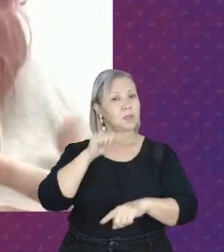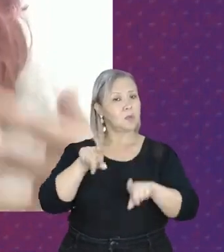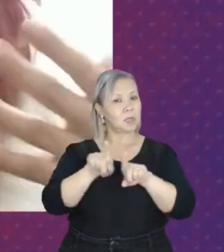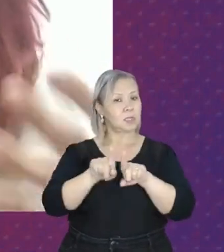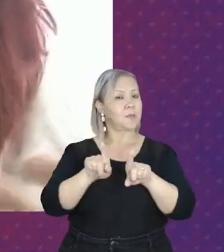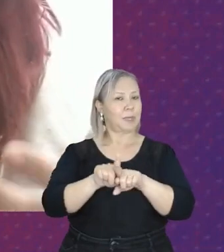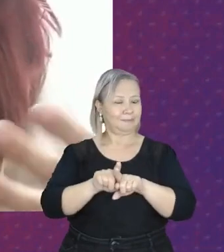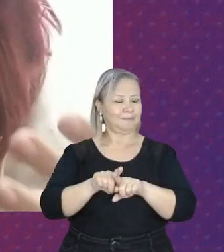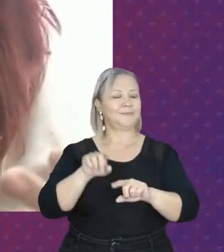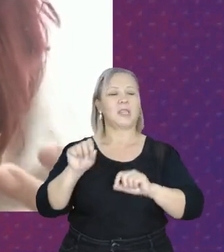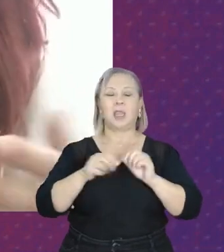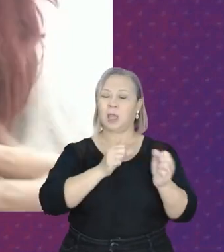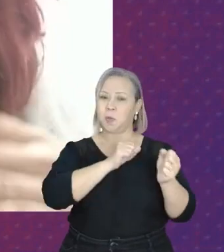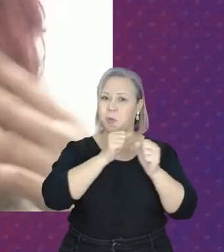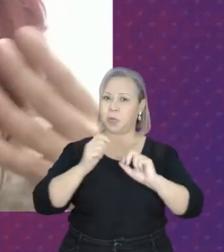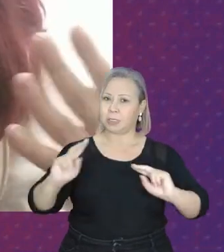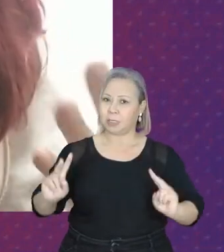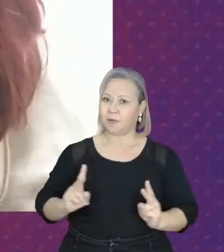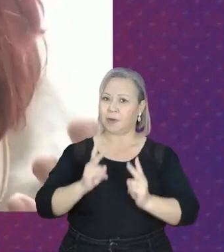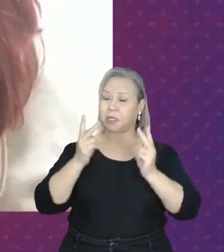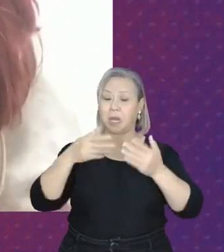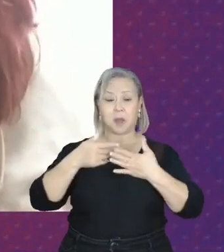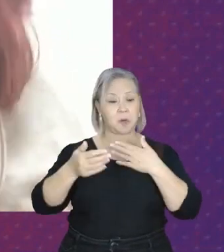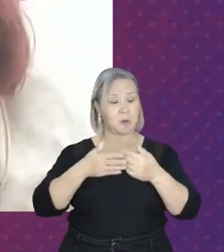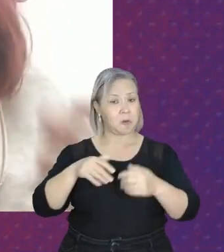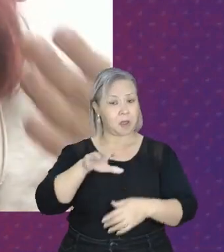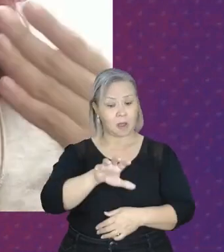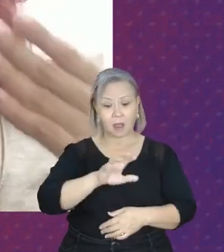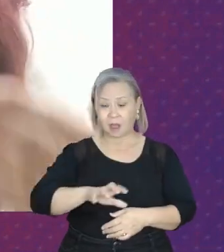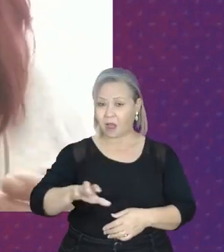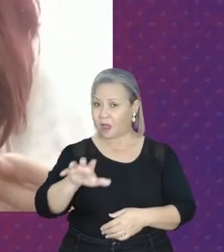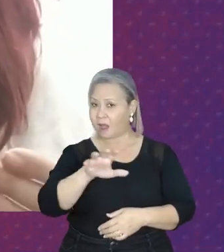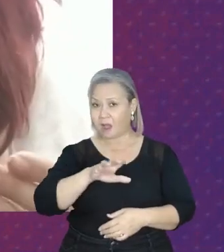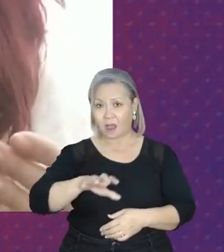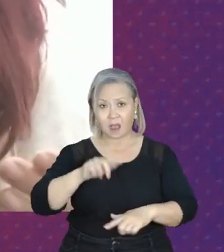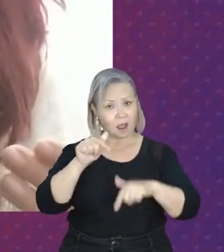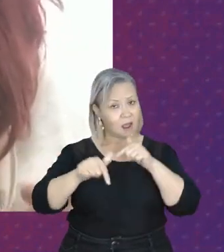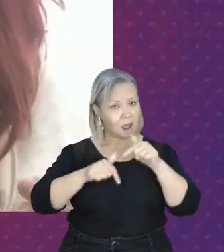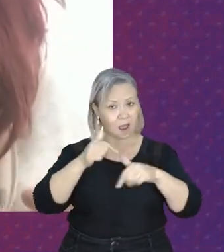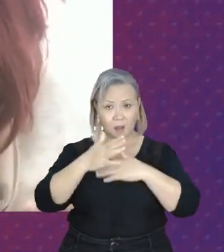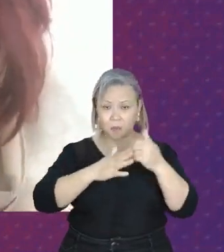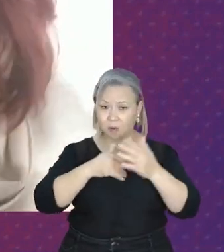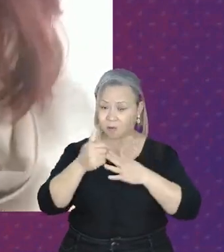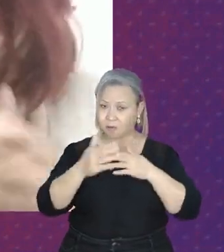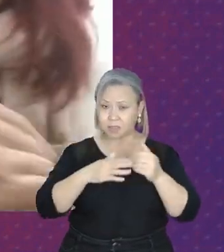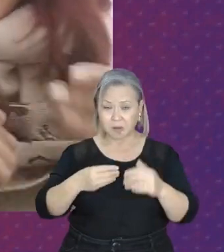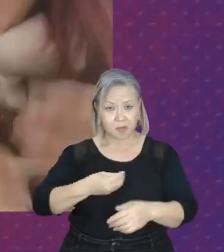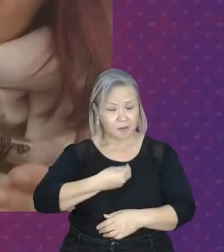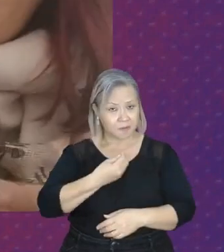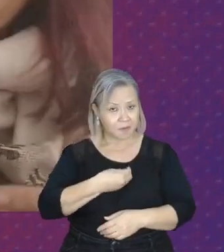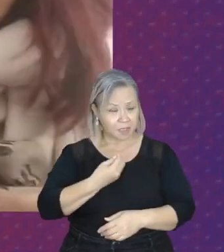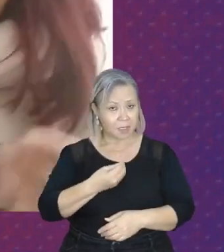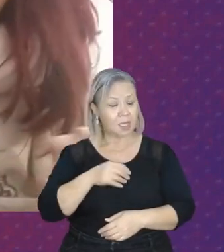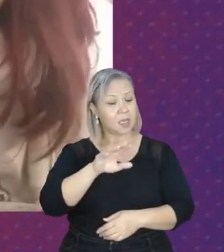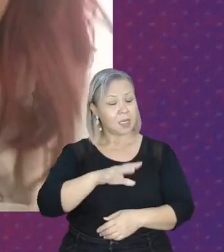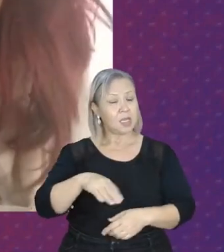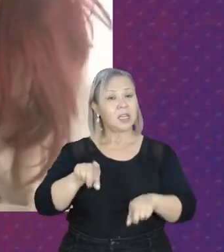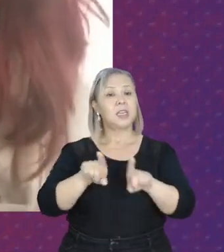que elas podem ser valorizadas em qualquer área da vida e no ambiente artístico. Dá